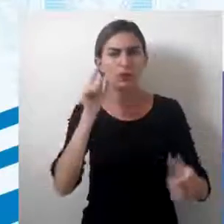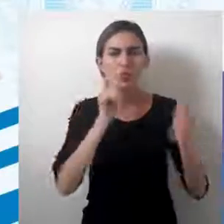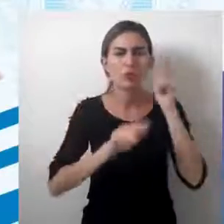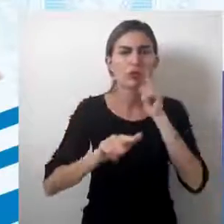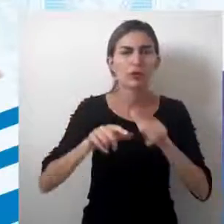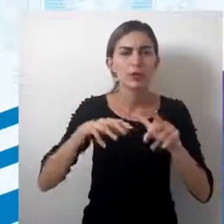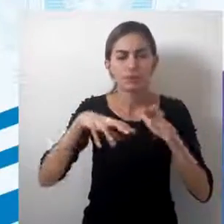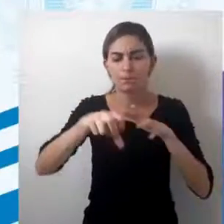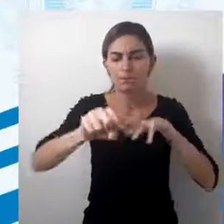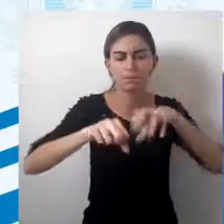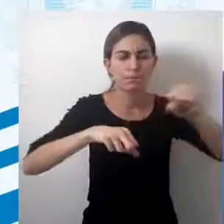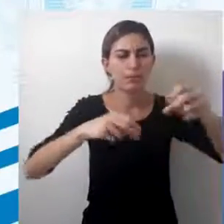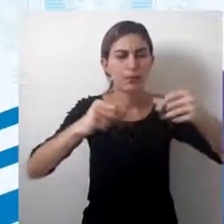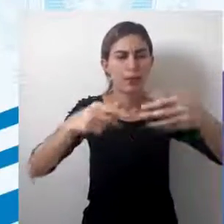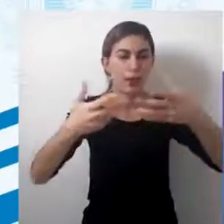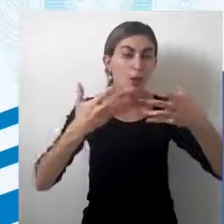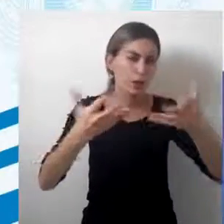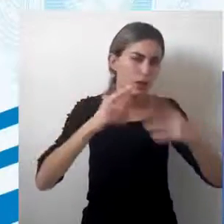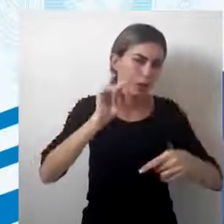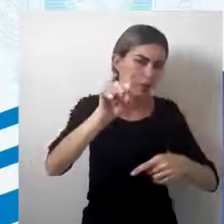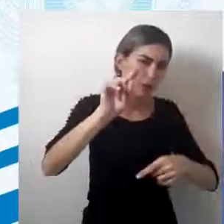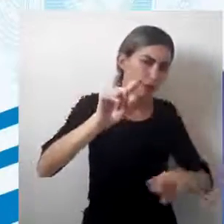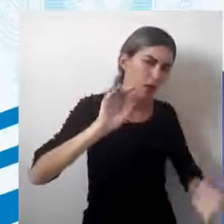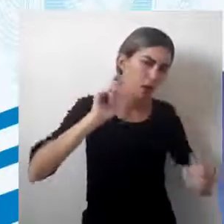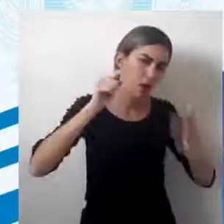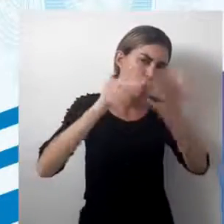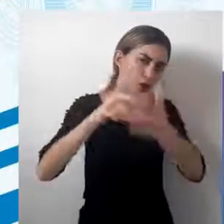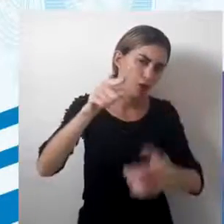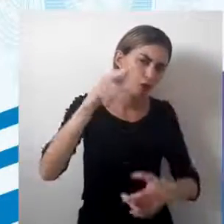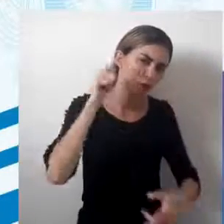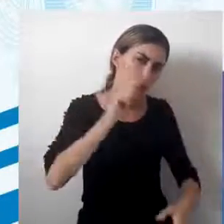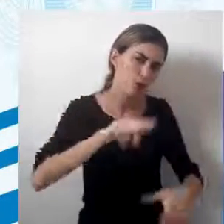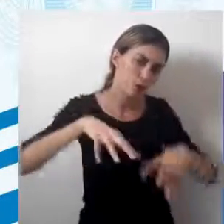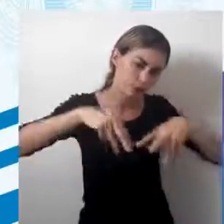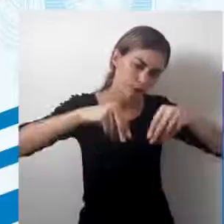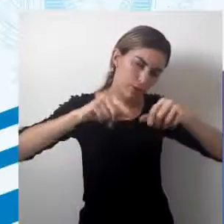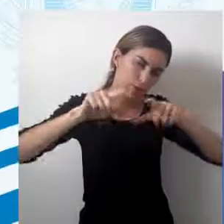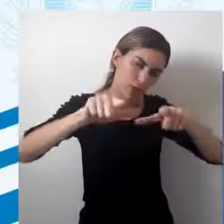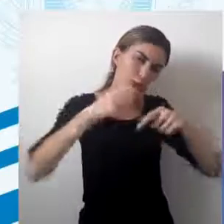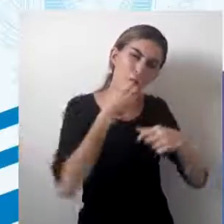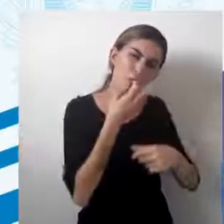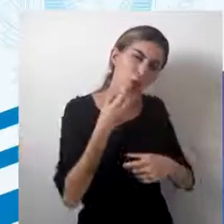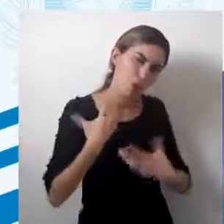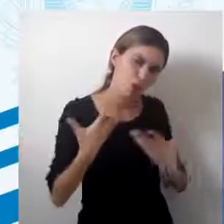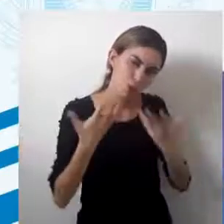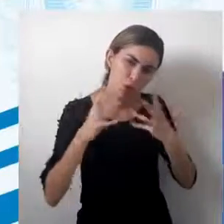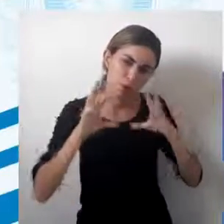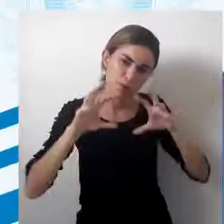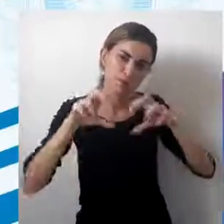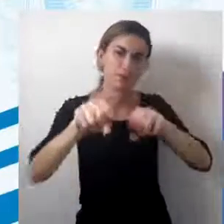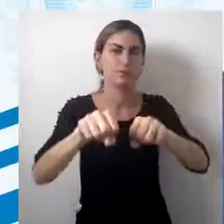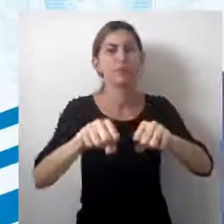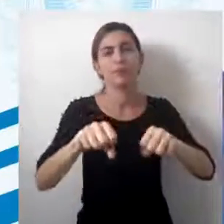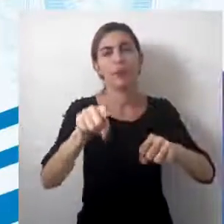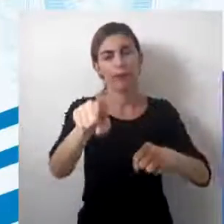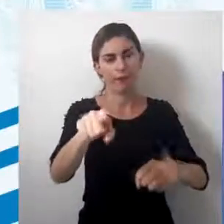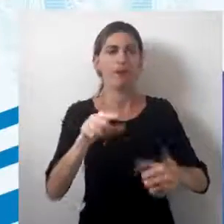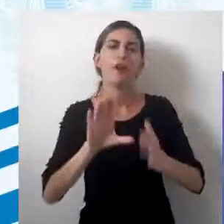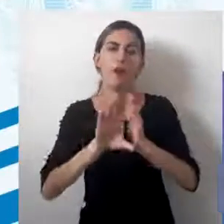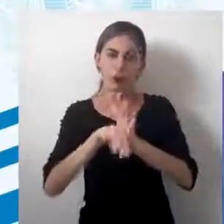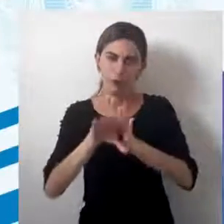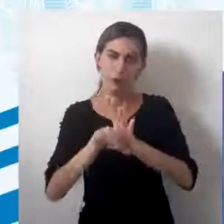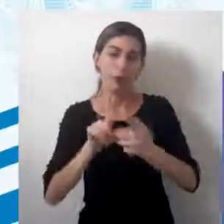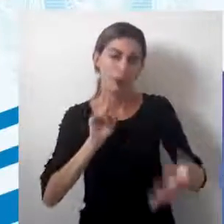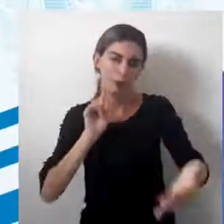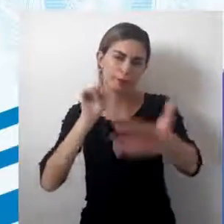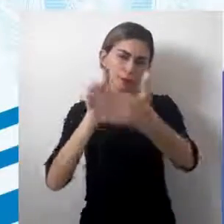conquista de territórios. Se eu quero aquele território como alvo, inclusive a projeção asimutal ela traz muito essa concepção de